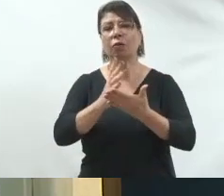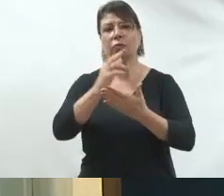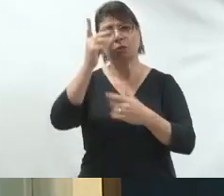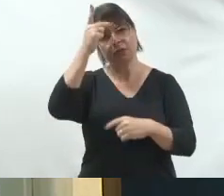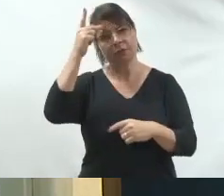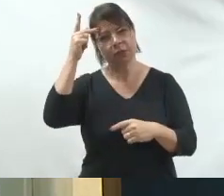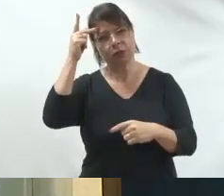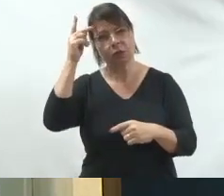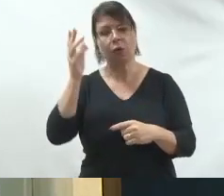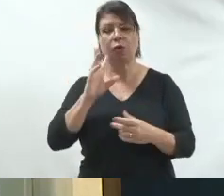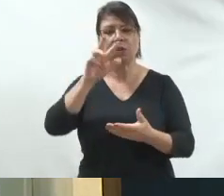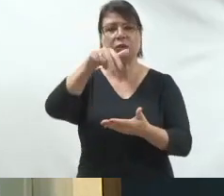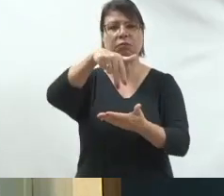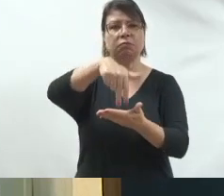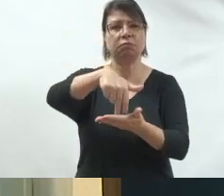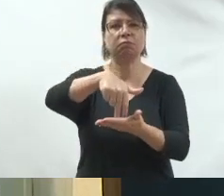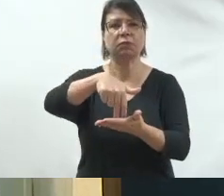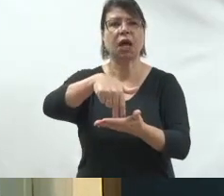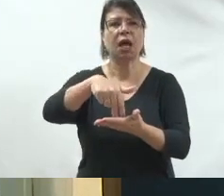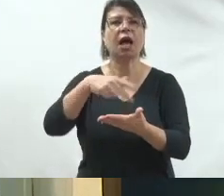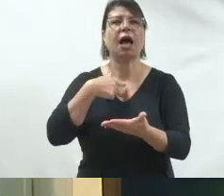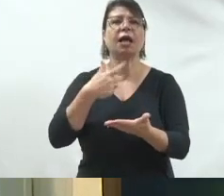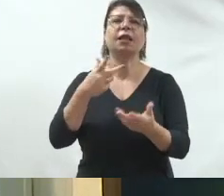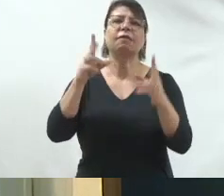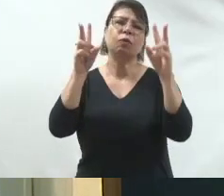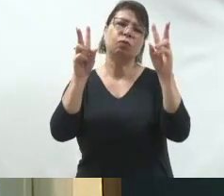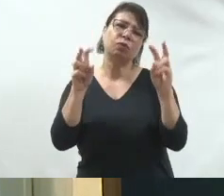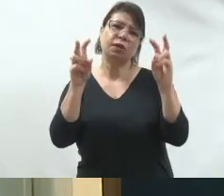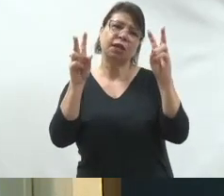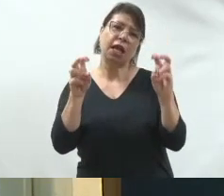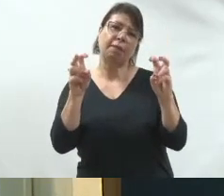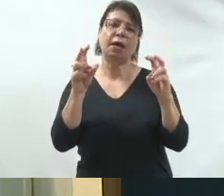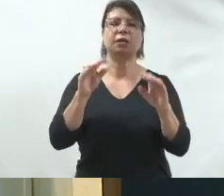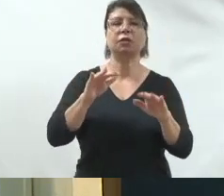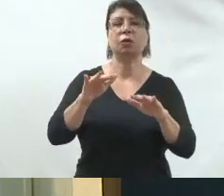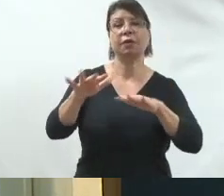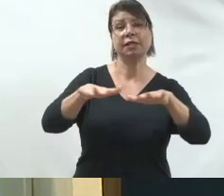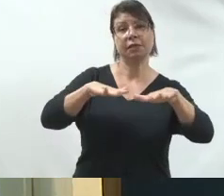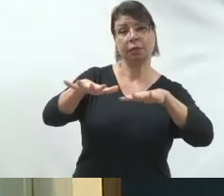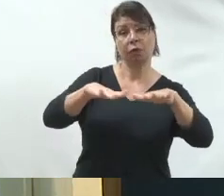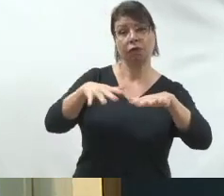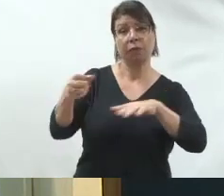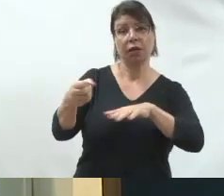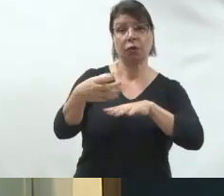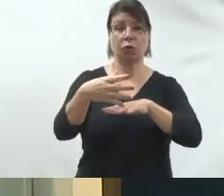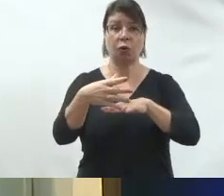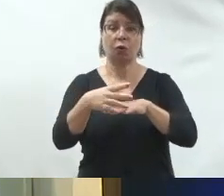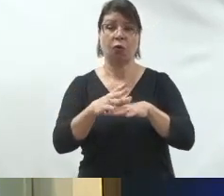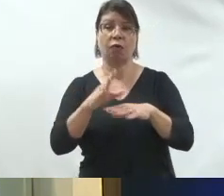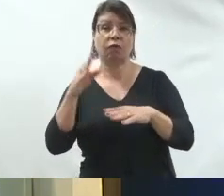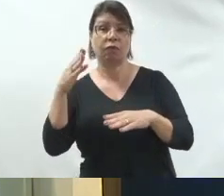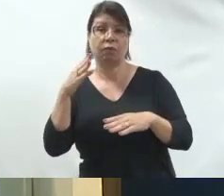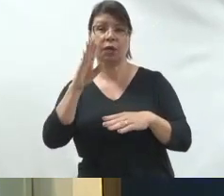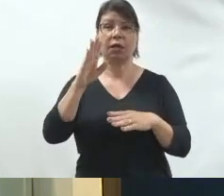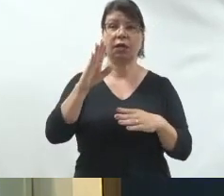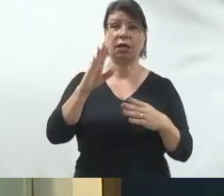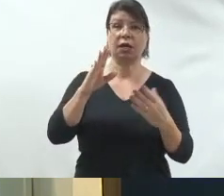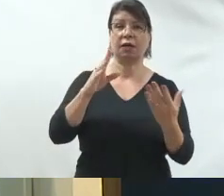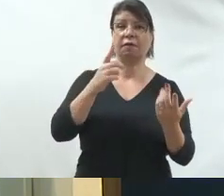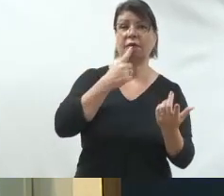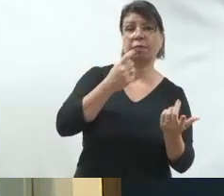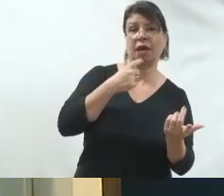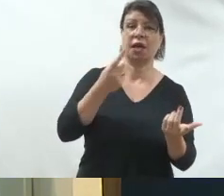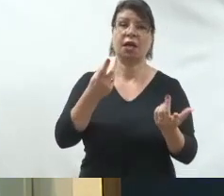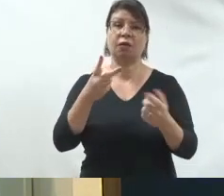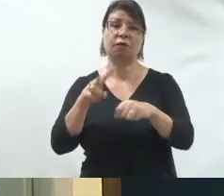eleitorais assumindo um discurso dessa polarização federativa entre amarelos e verdes, vermelhos, ou o que quer que